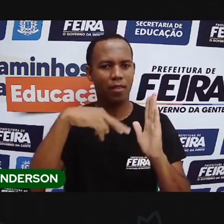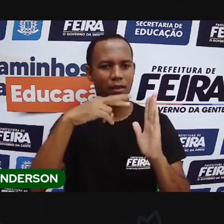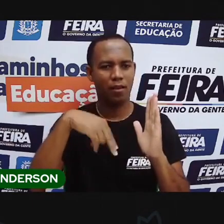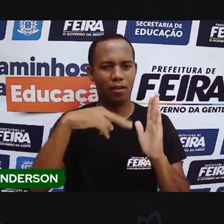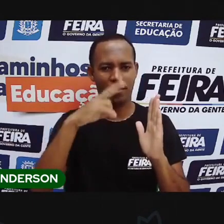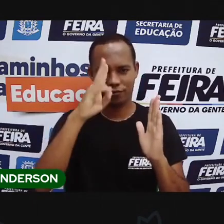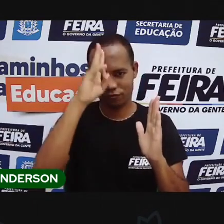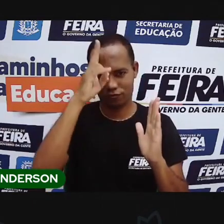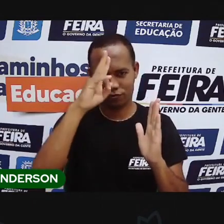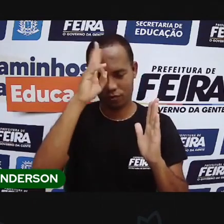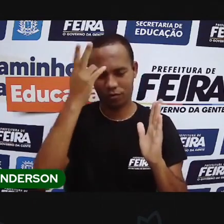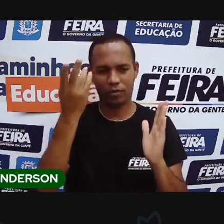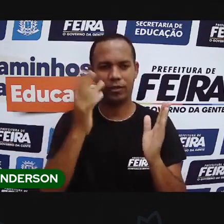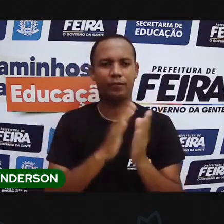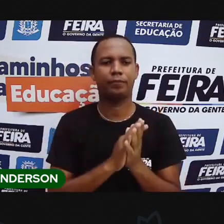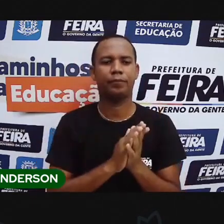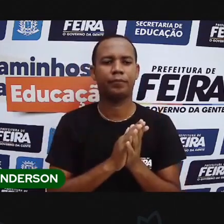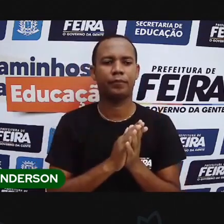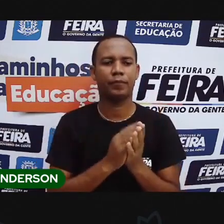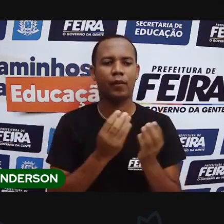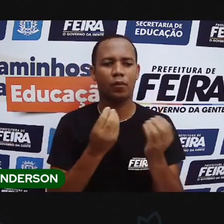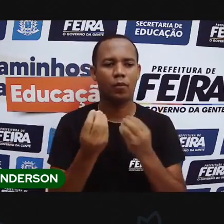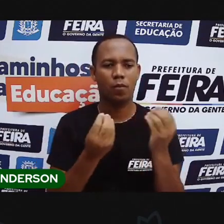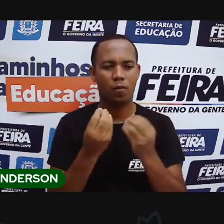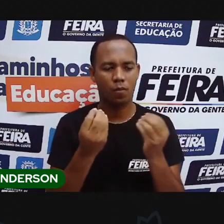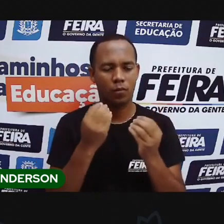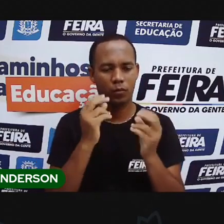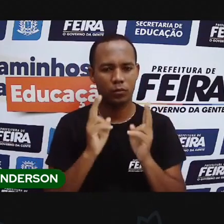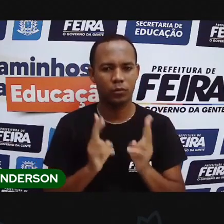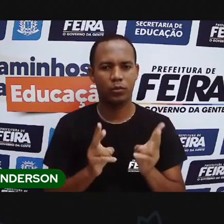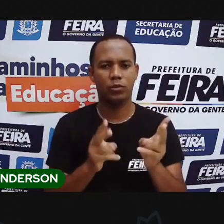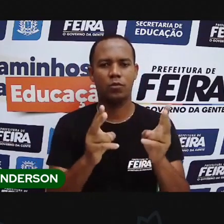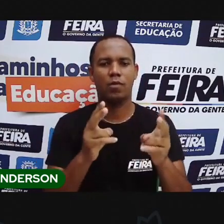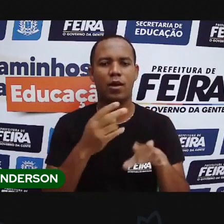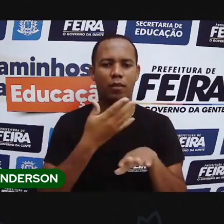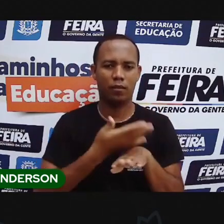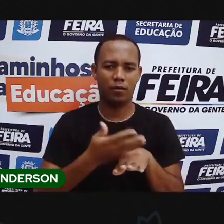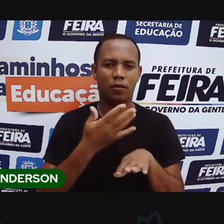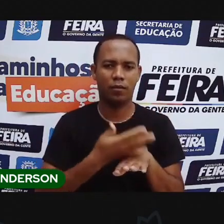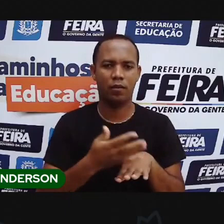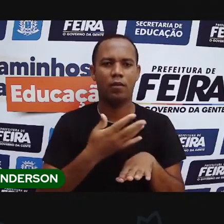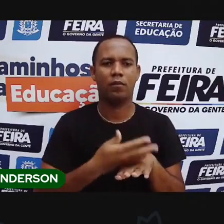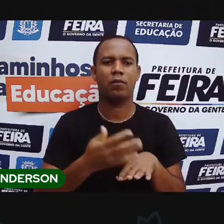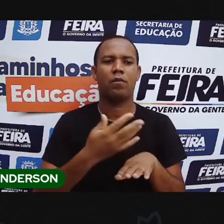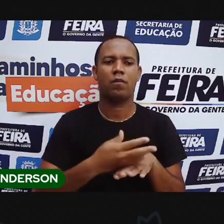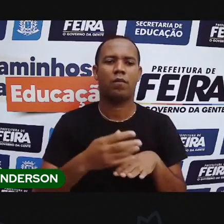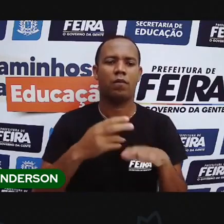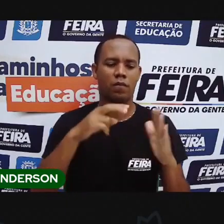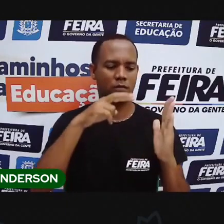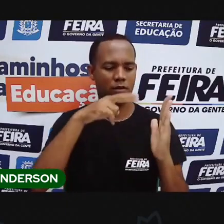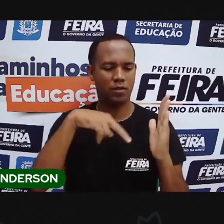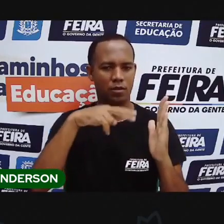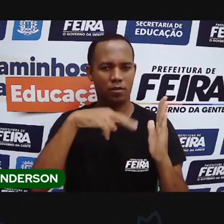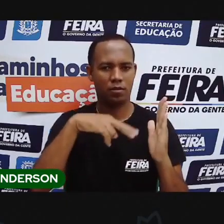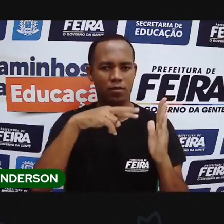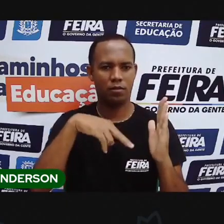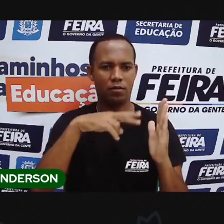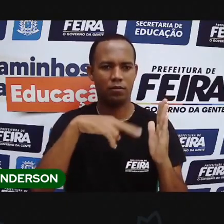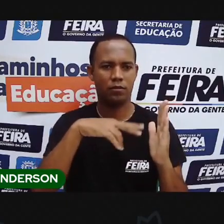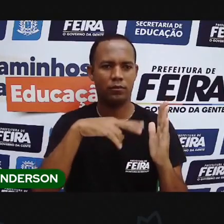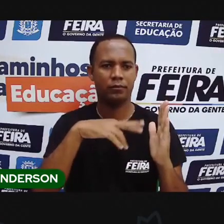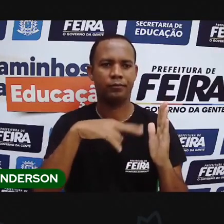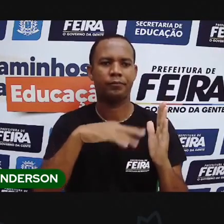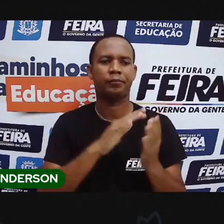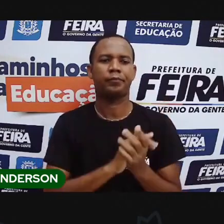casa, a lerem, né? A continuar praticando essa leitura. Então, hoje, vamos começar nossa aula com uma